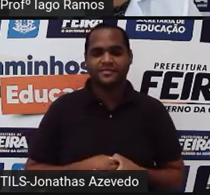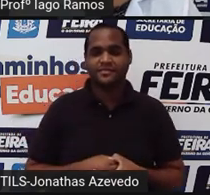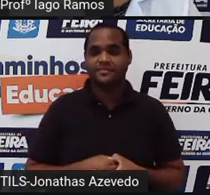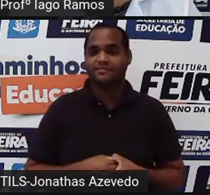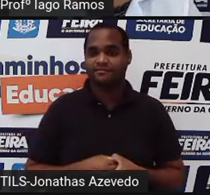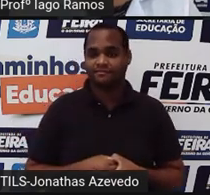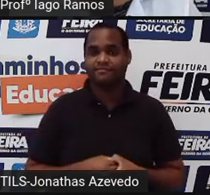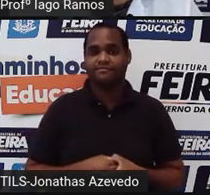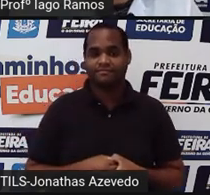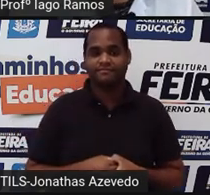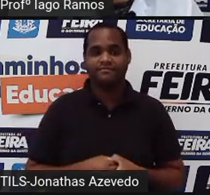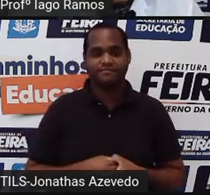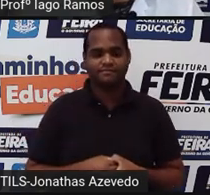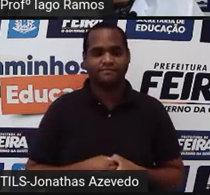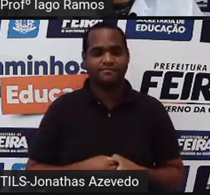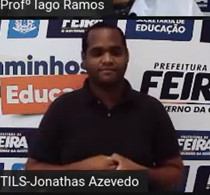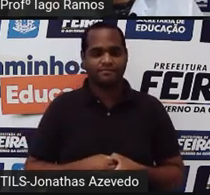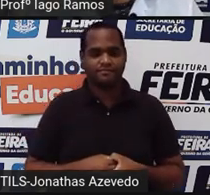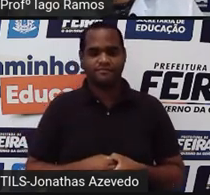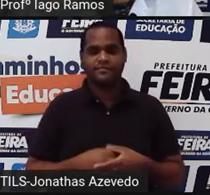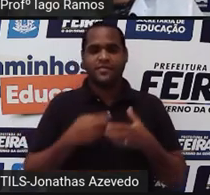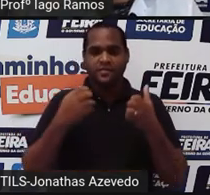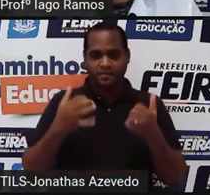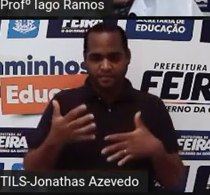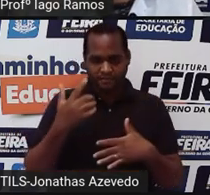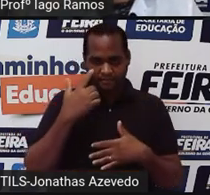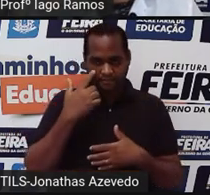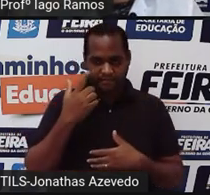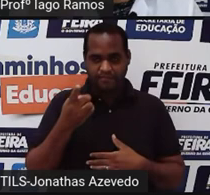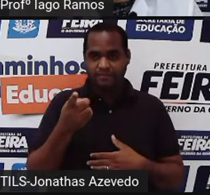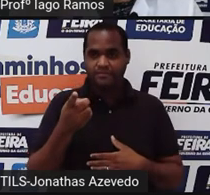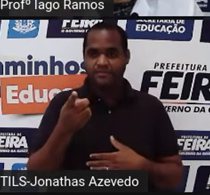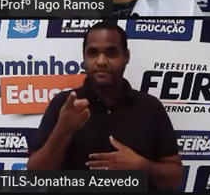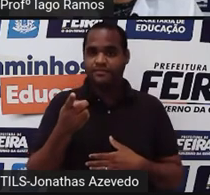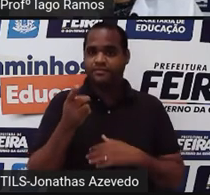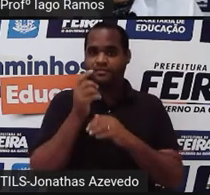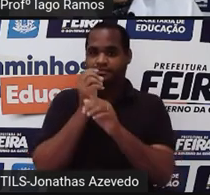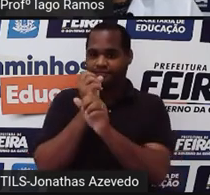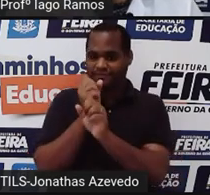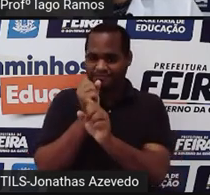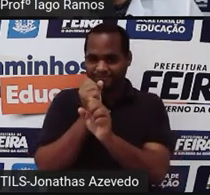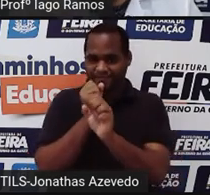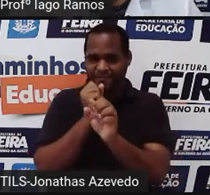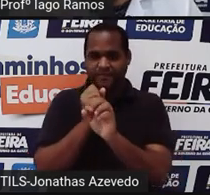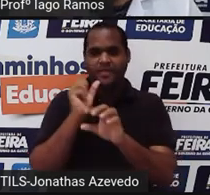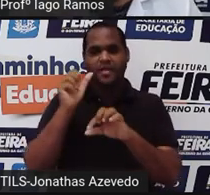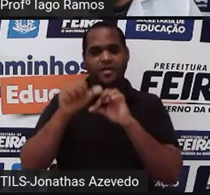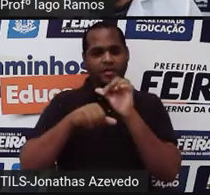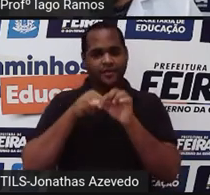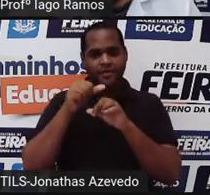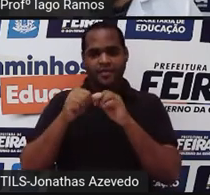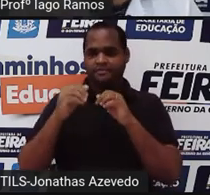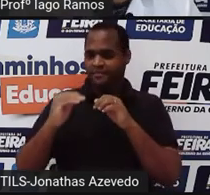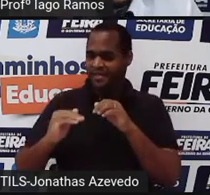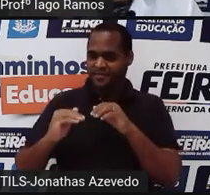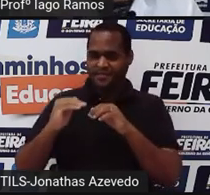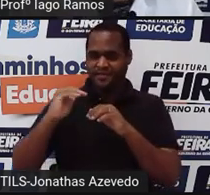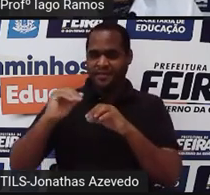Prontinho. Pra calcular a gente vai fazer isso aí, ó. Inverte a base, tá?